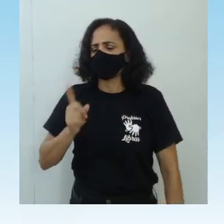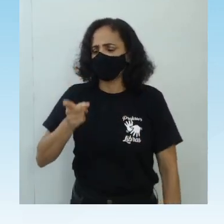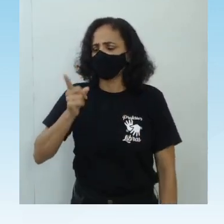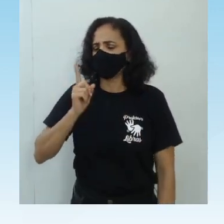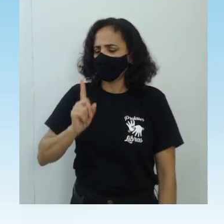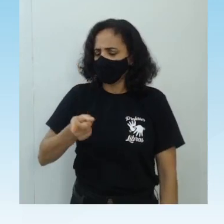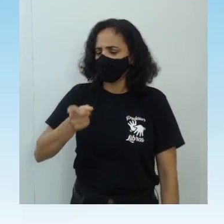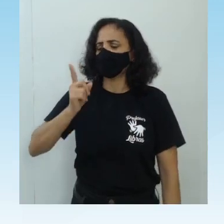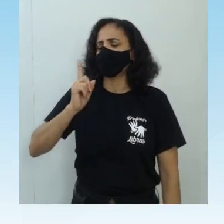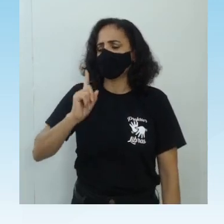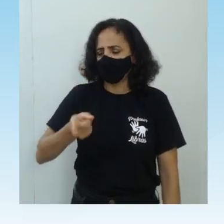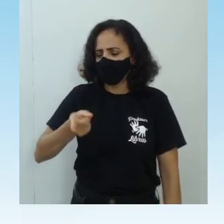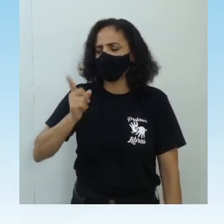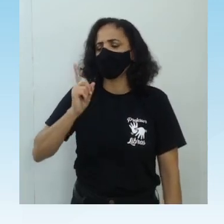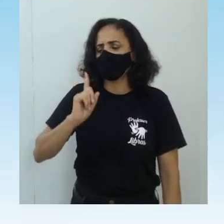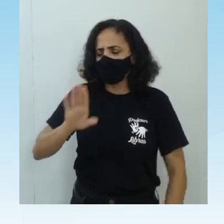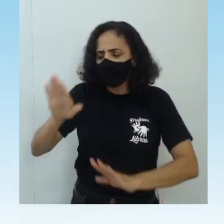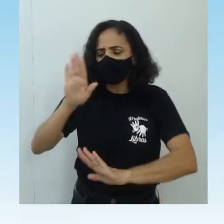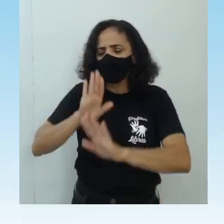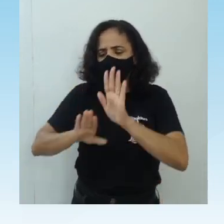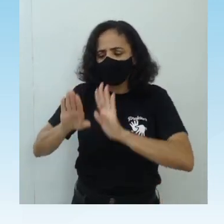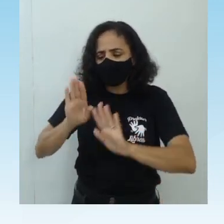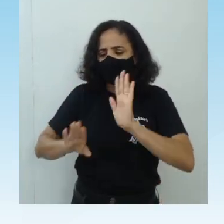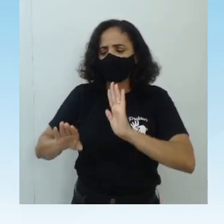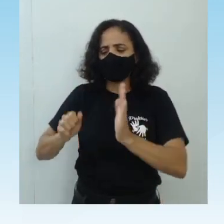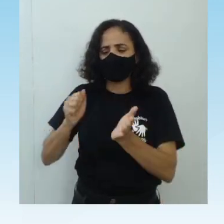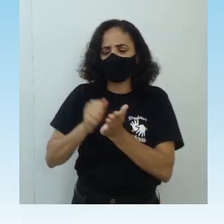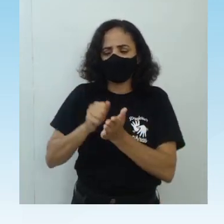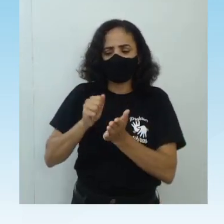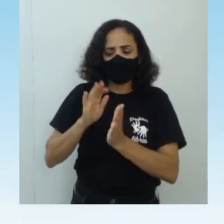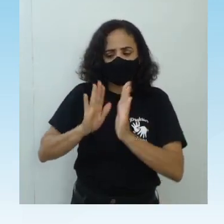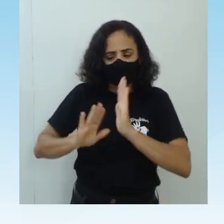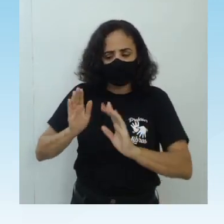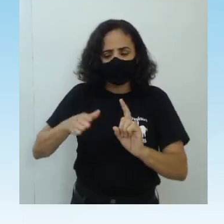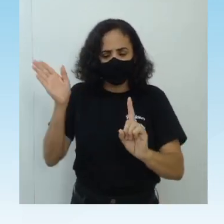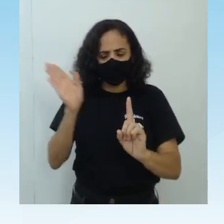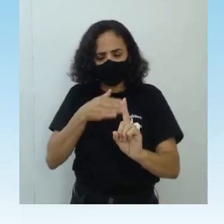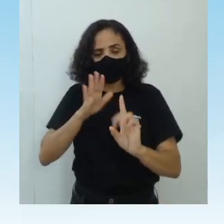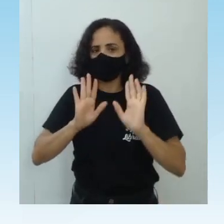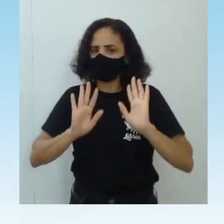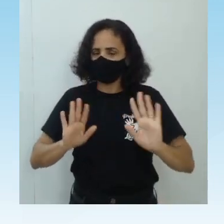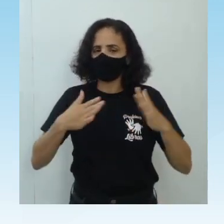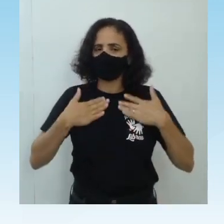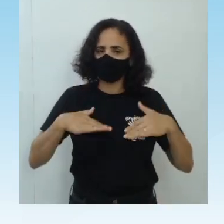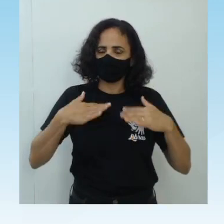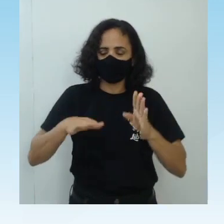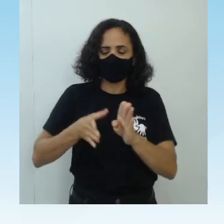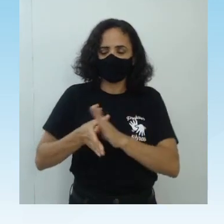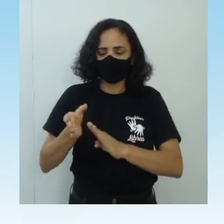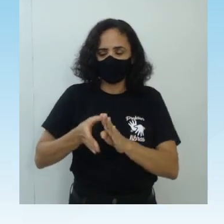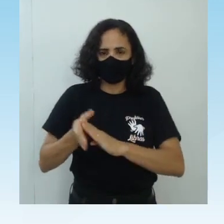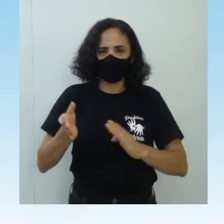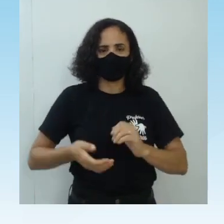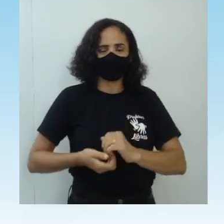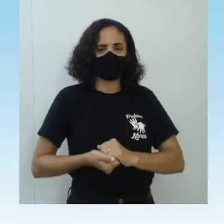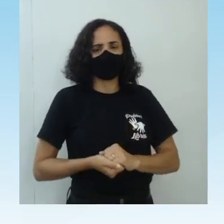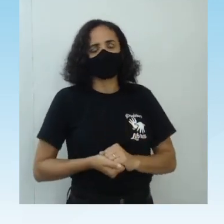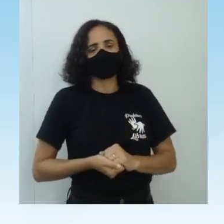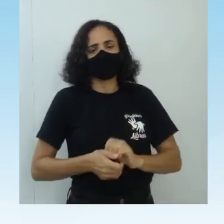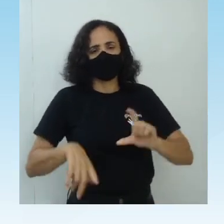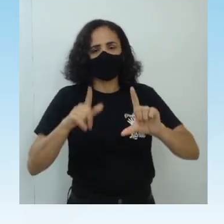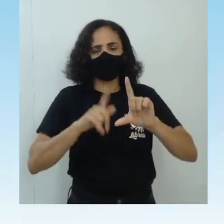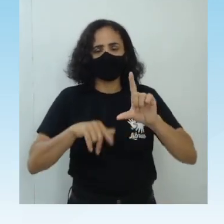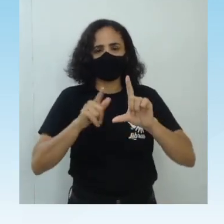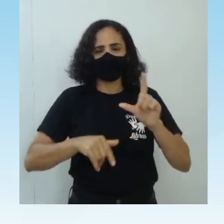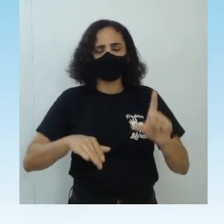Você vai apanhar, né? Assim mais ou menos o acontece? Então, veja só. A letra C, ela mostra